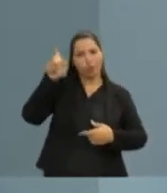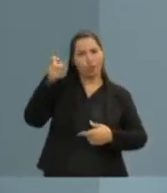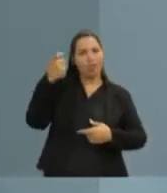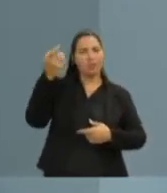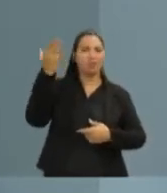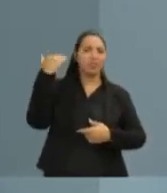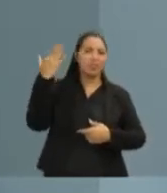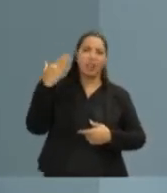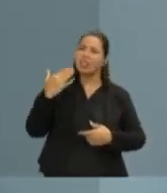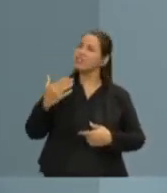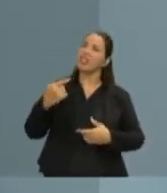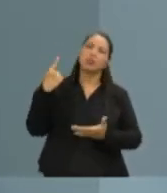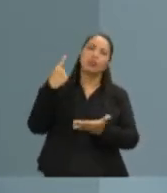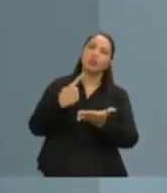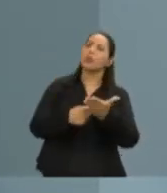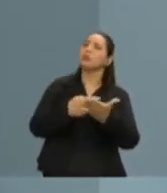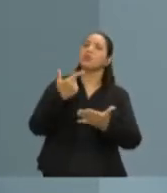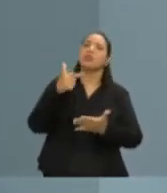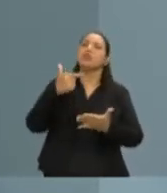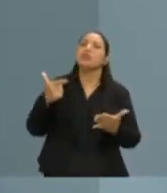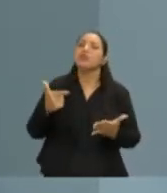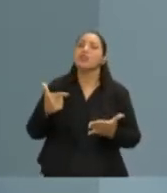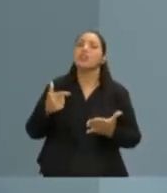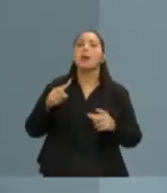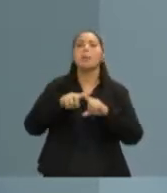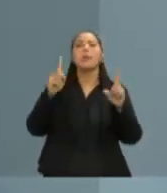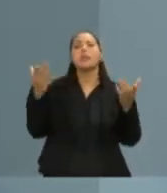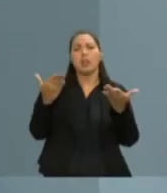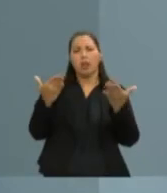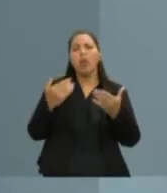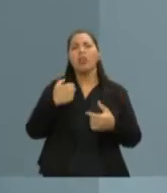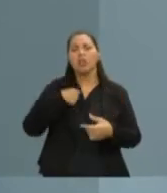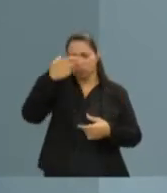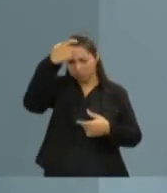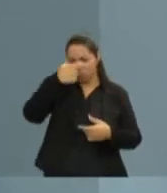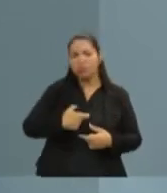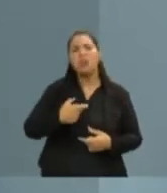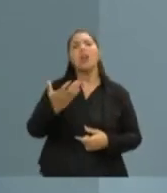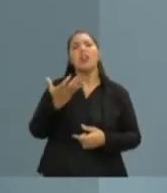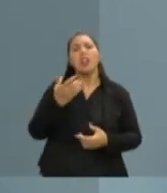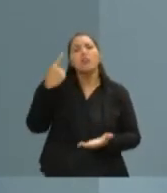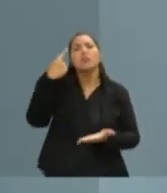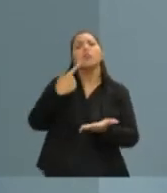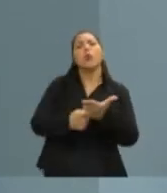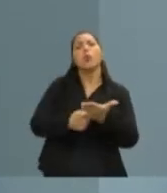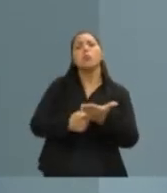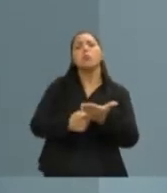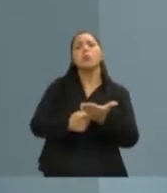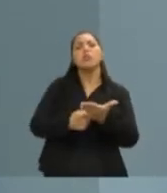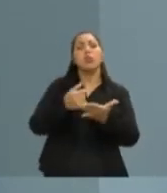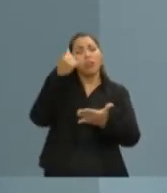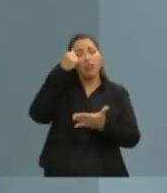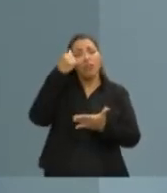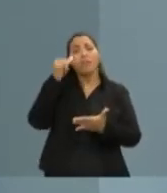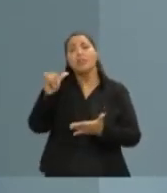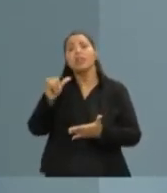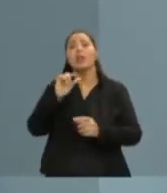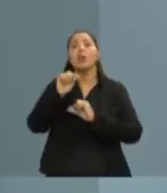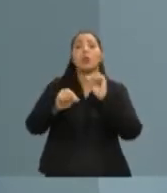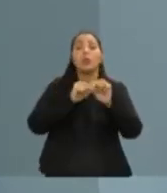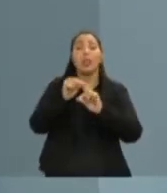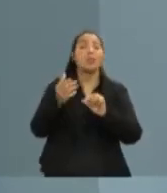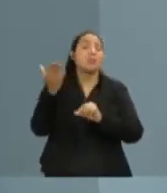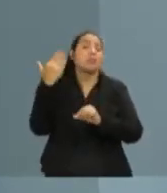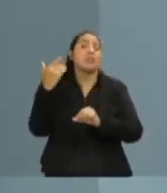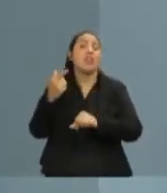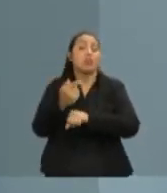compromisso de não retomar a cidade para as páginas dos jornais, para as páginas negativas, onde nós tivemos gestores denunciados pelo Ministério Público, gestores